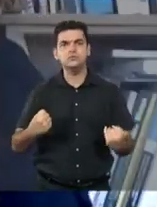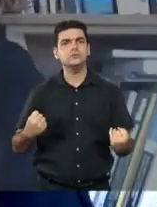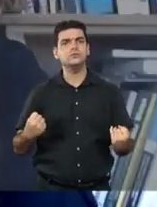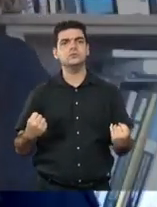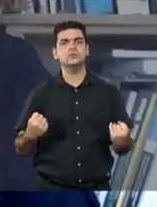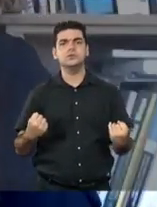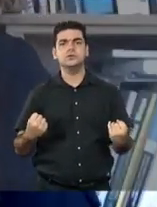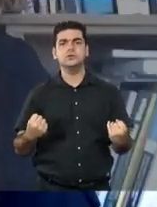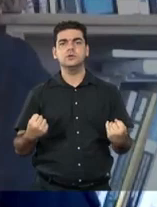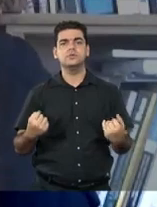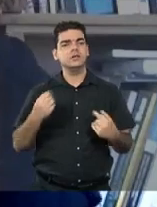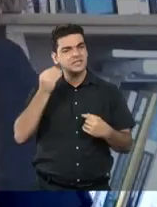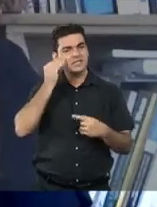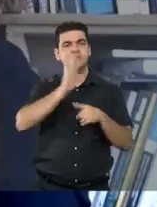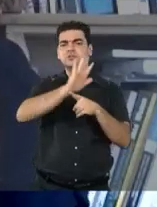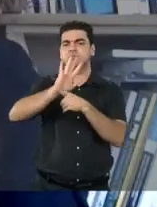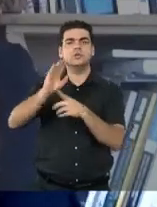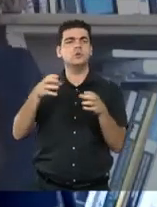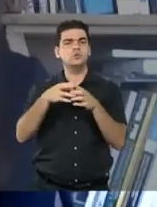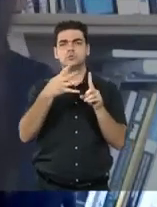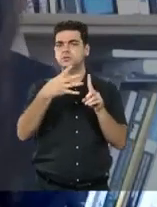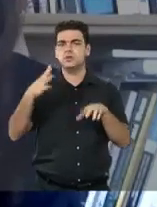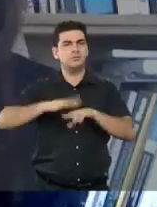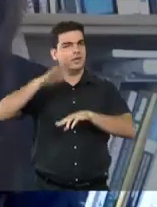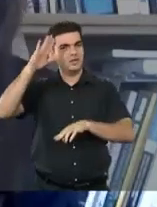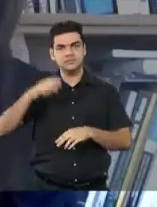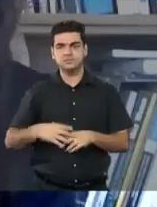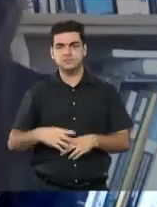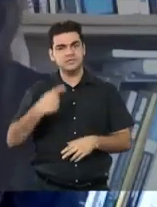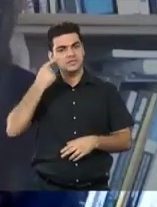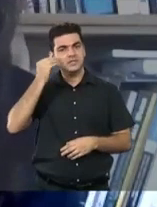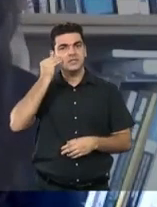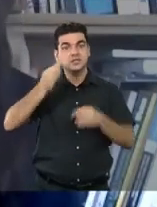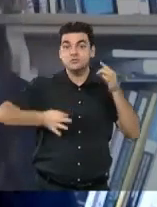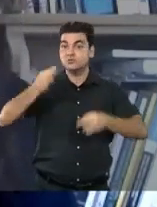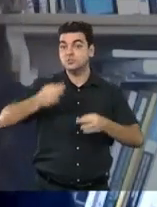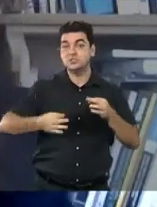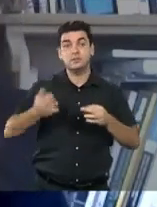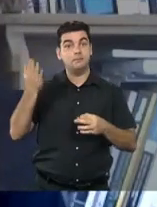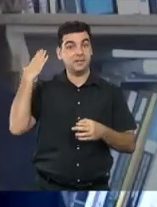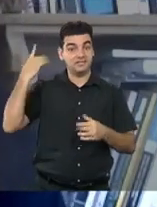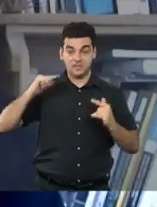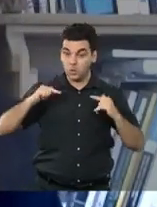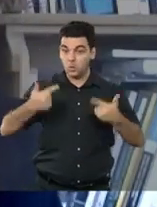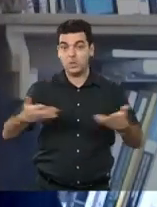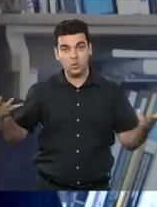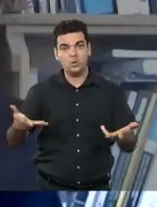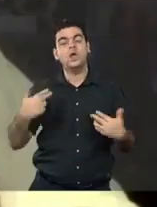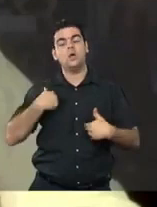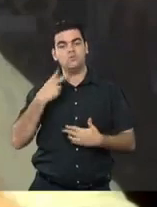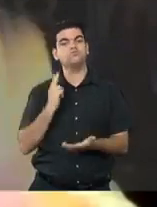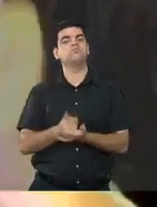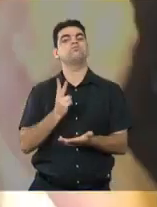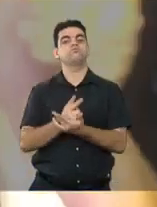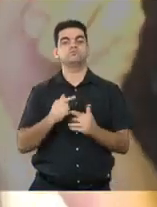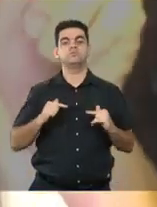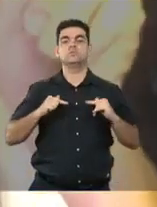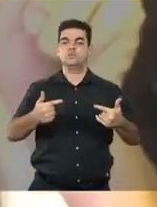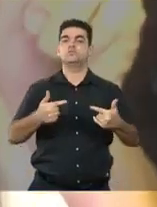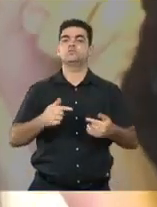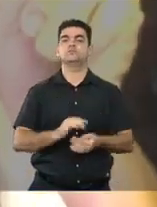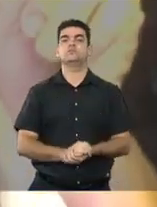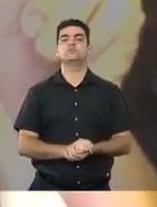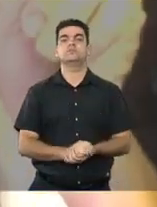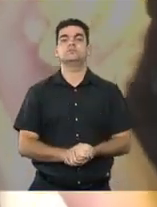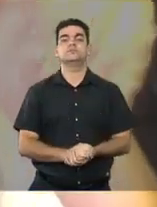é forte na luta e também para fazer justiça às companheiras que construíram lutas antes de mim. Ô, Duda, antes de eu jogar a